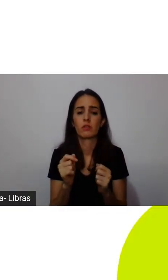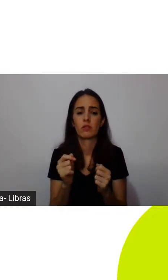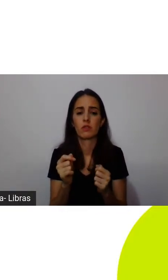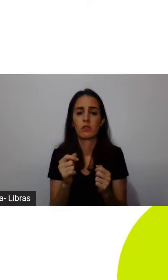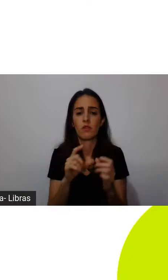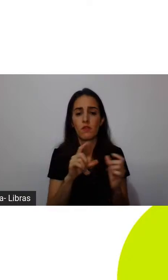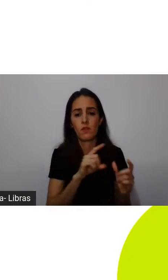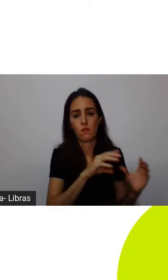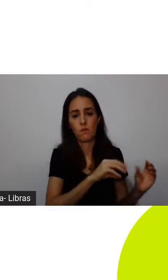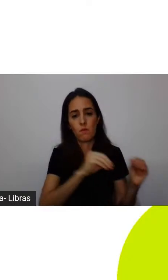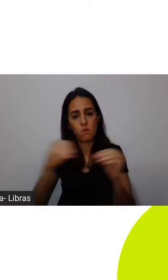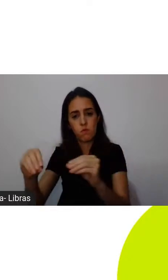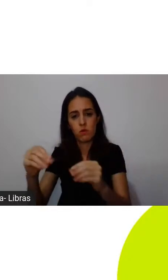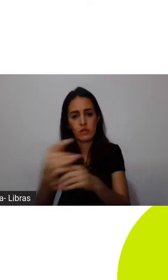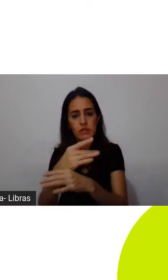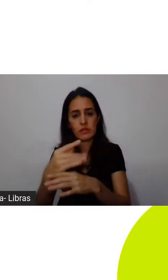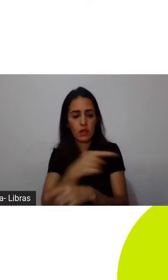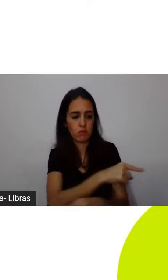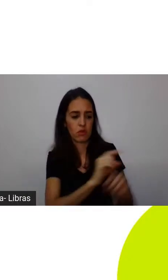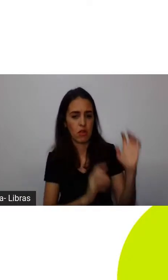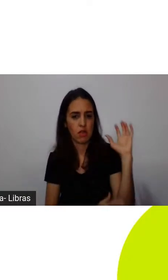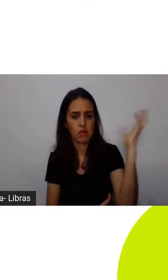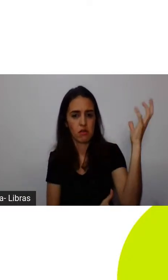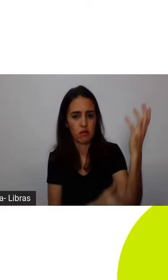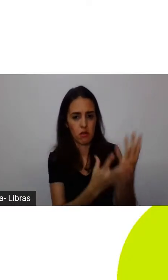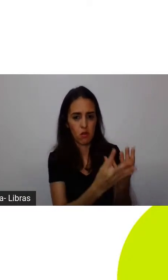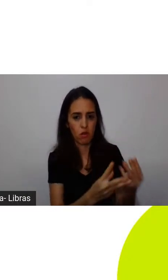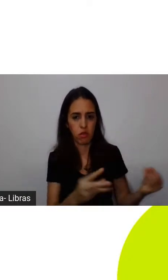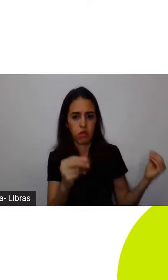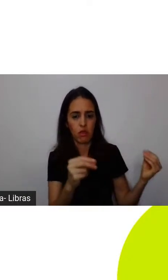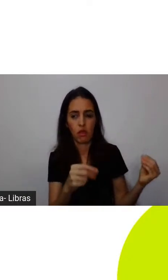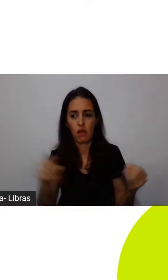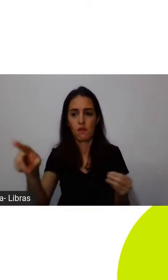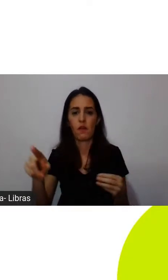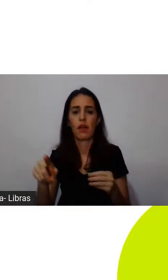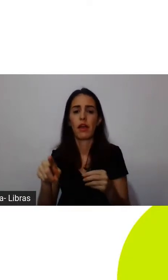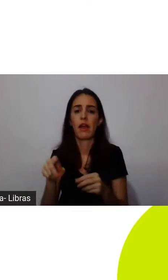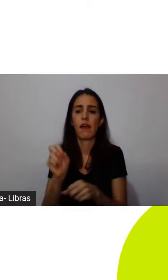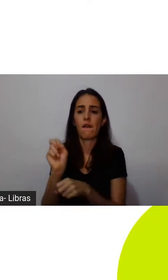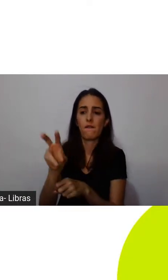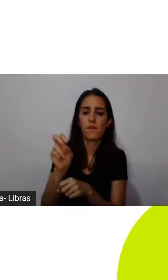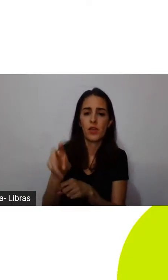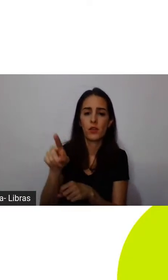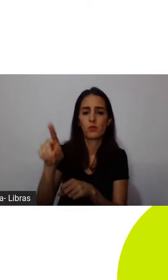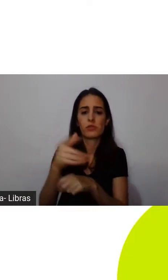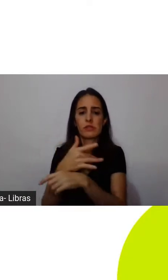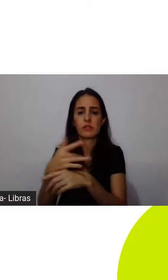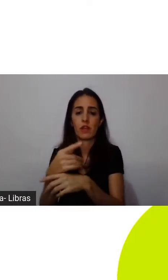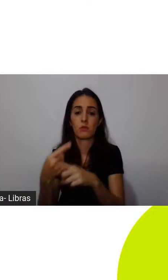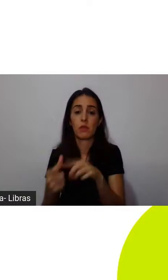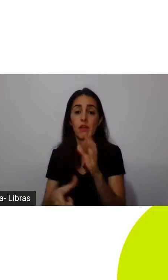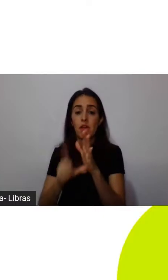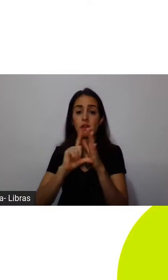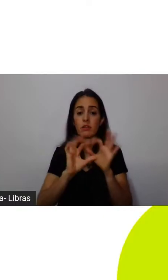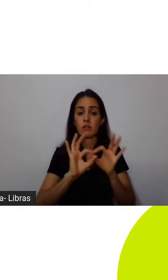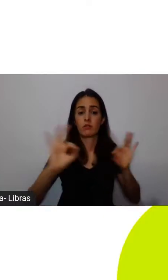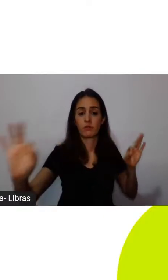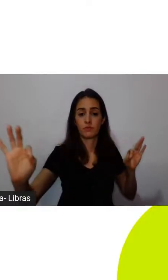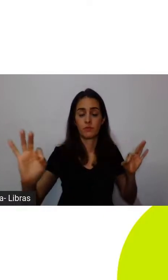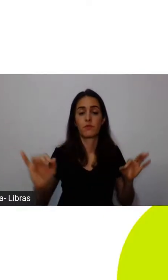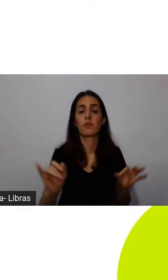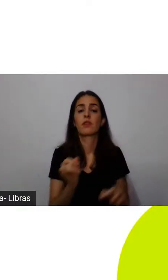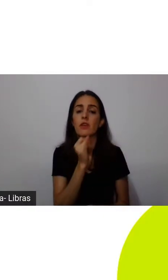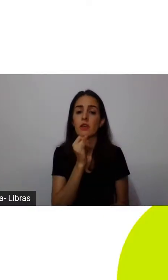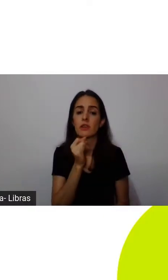cidades e contaminam os humanos com outros tipos de vírus que até então a gente não conhecia. Morcegos, por